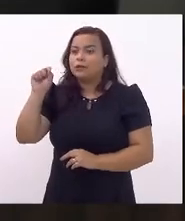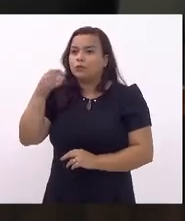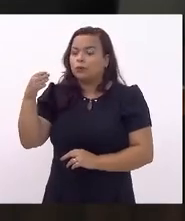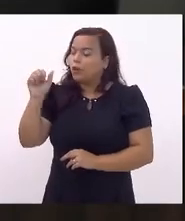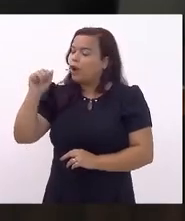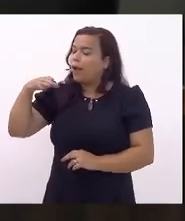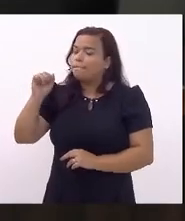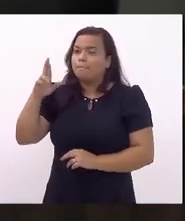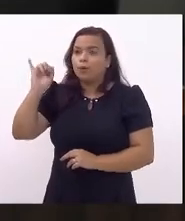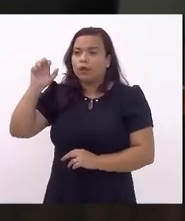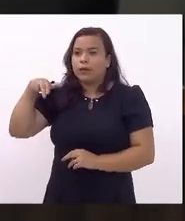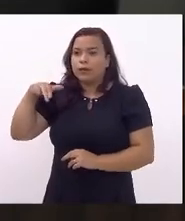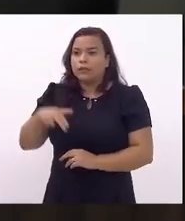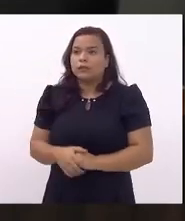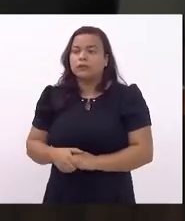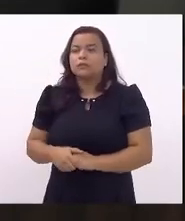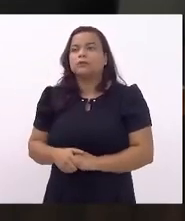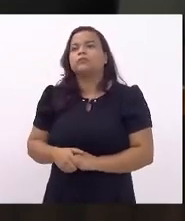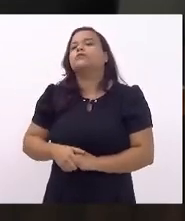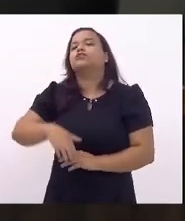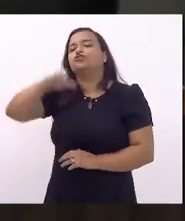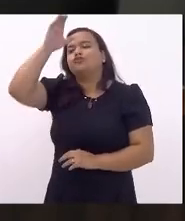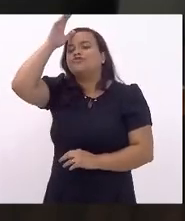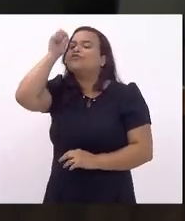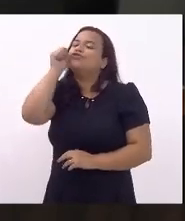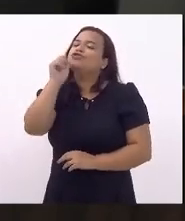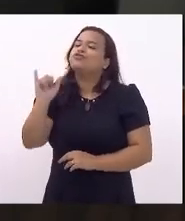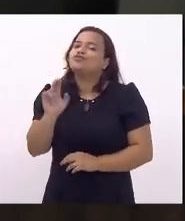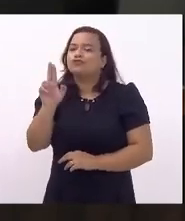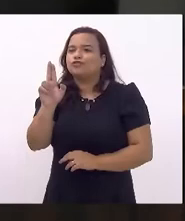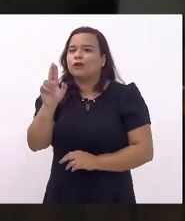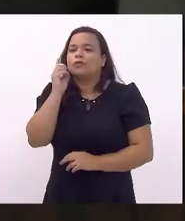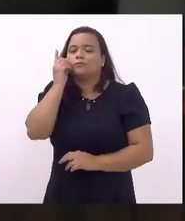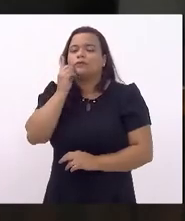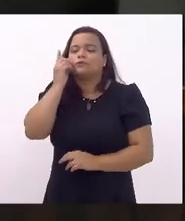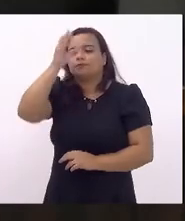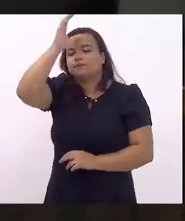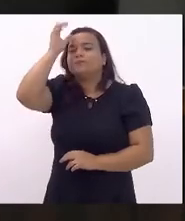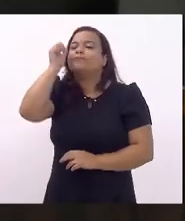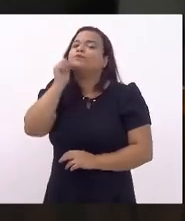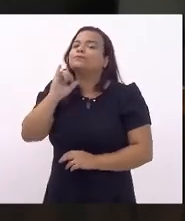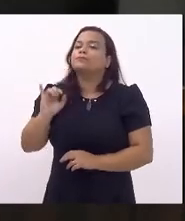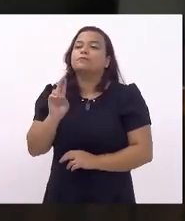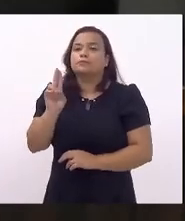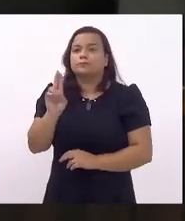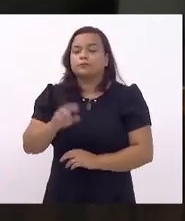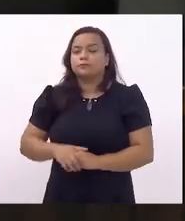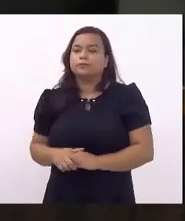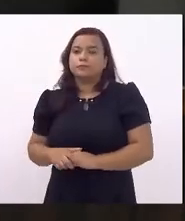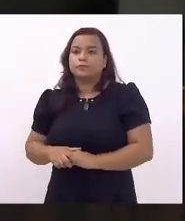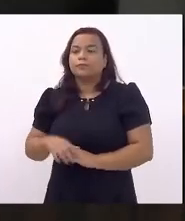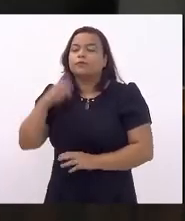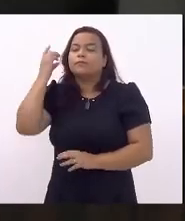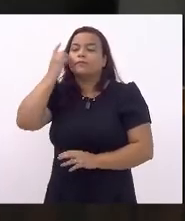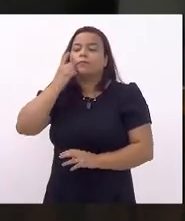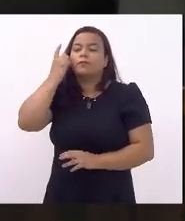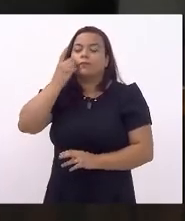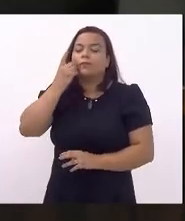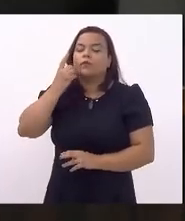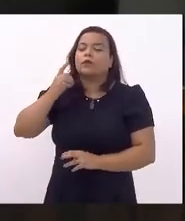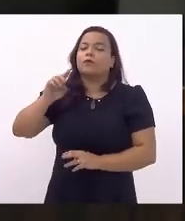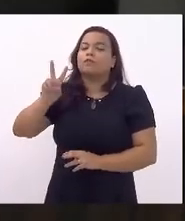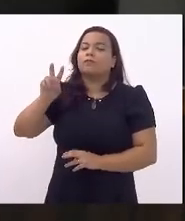deputado Atia Ju, deputado Valdeci da Saúde,